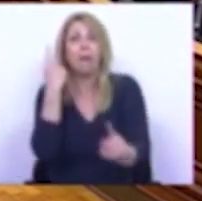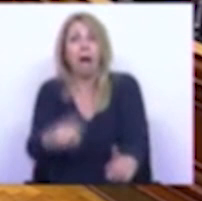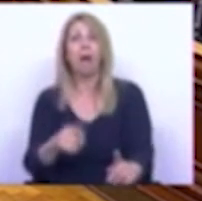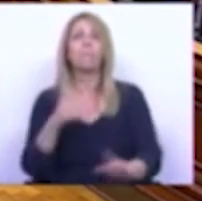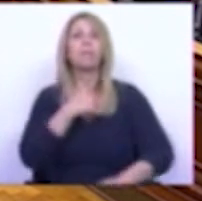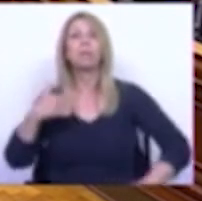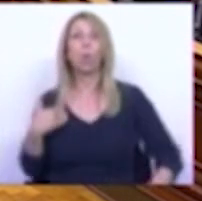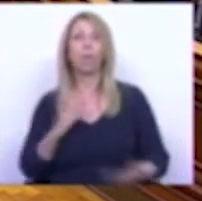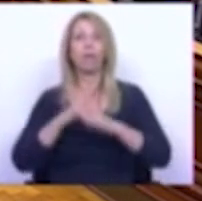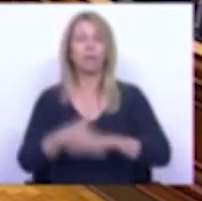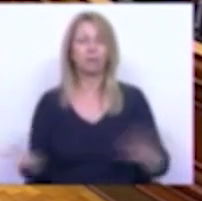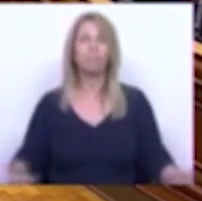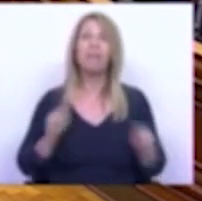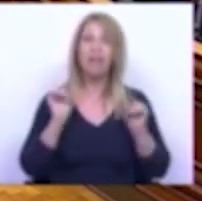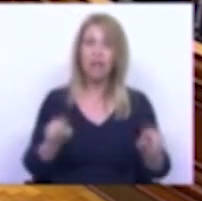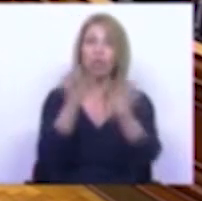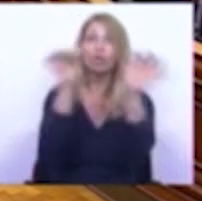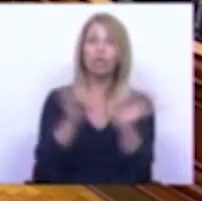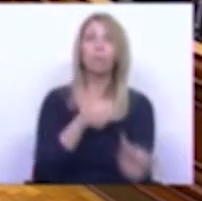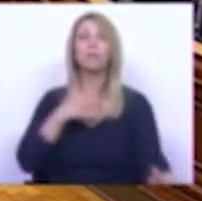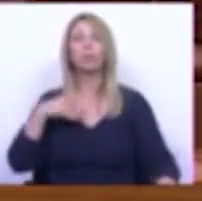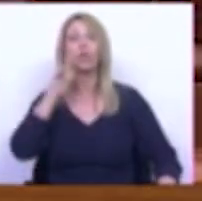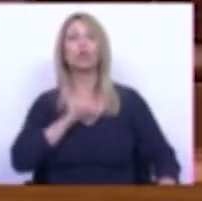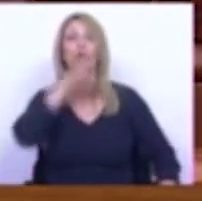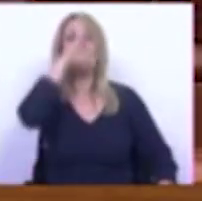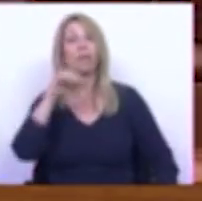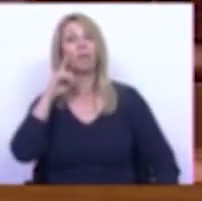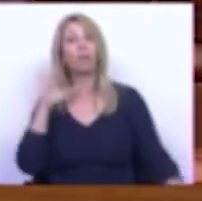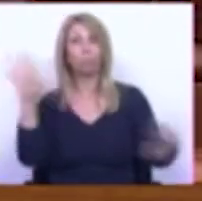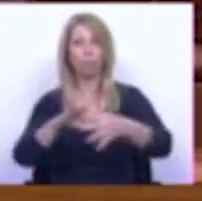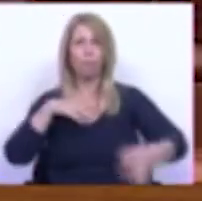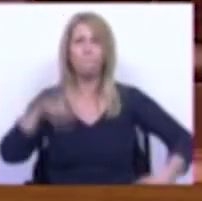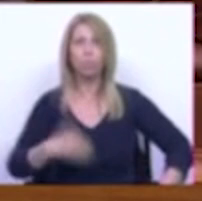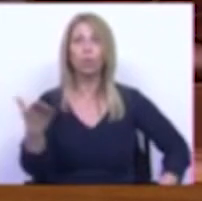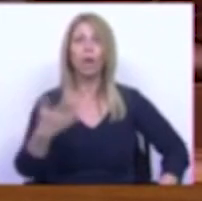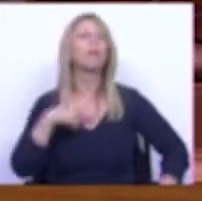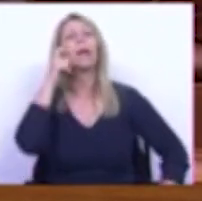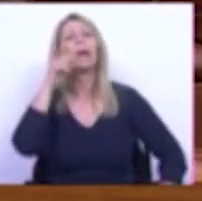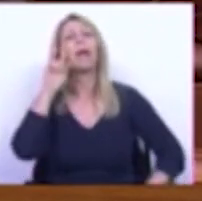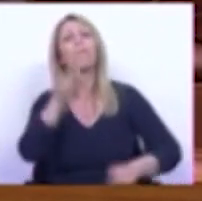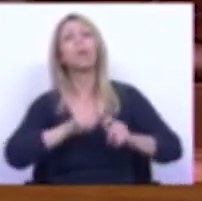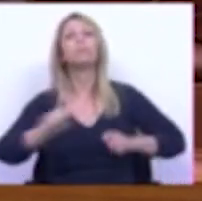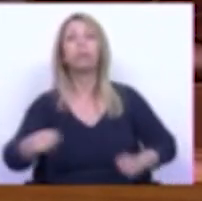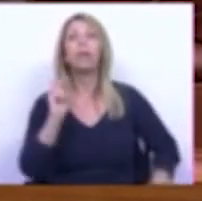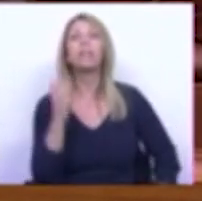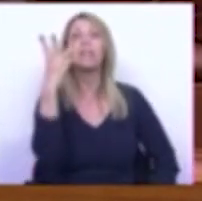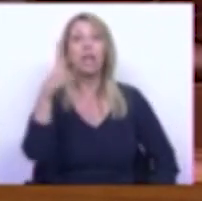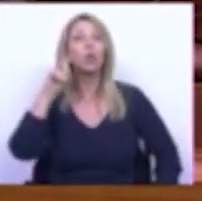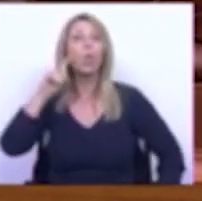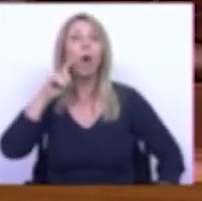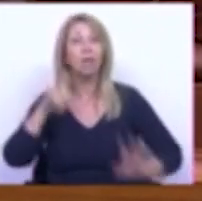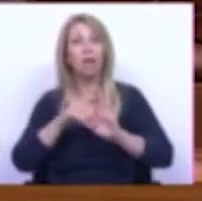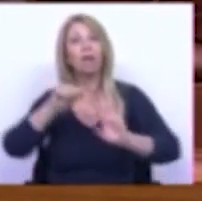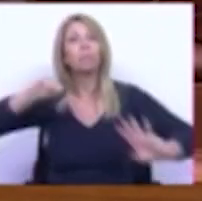Ministra da Saúde defende para Portugal e quem nos está a ver sabe bem do que falamos três anos na guarda à espera de uma consulta